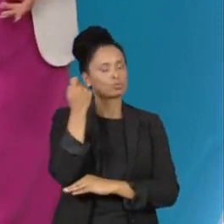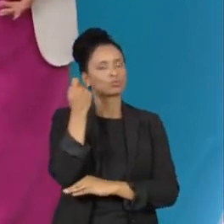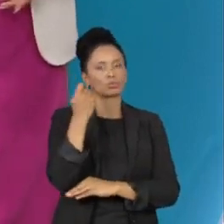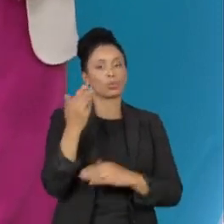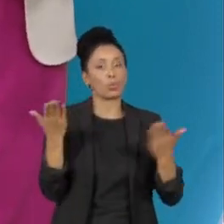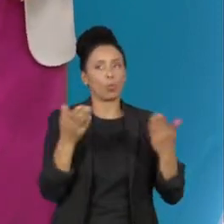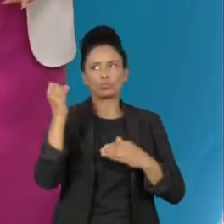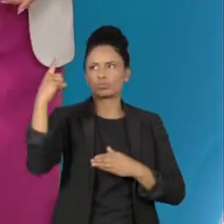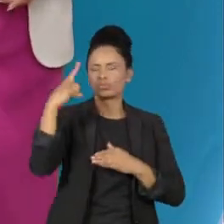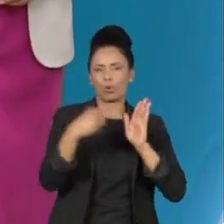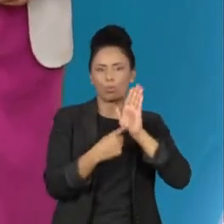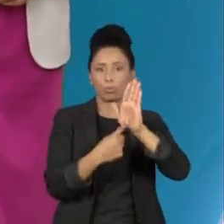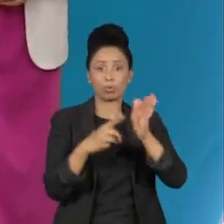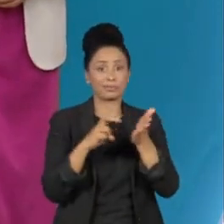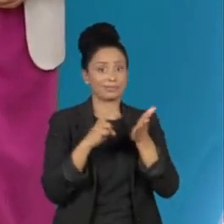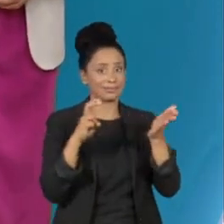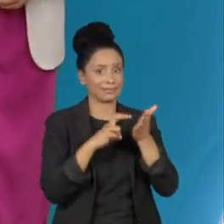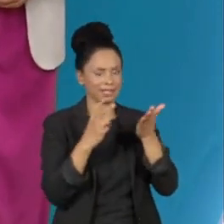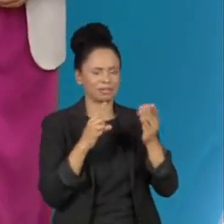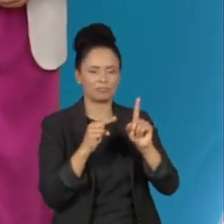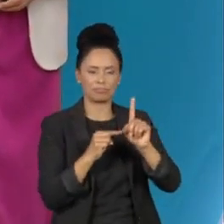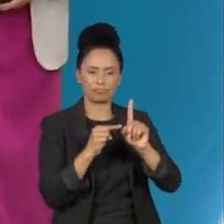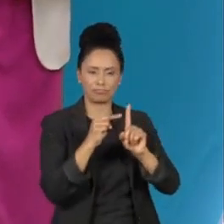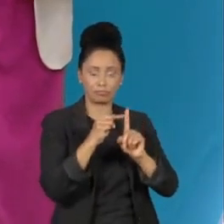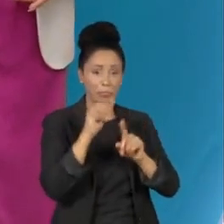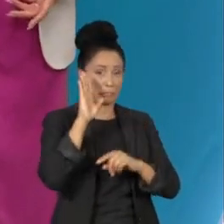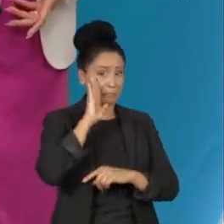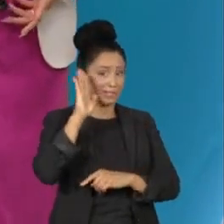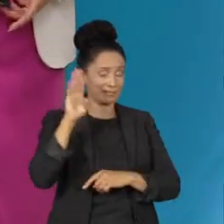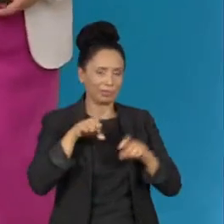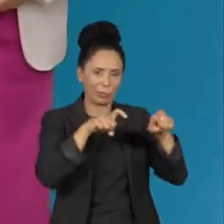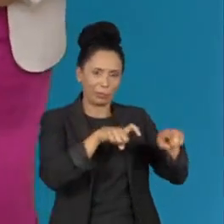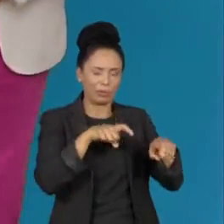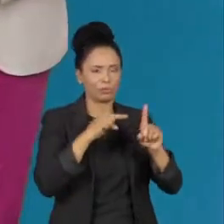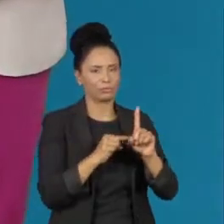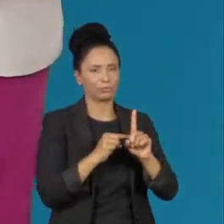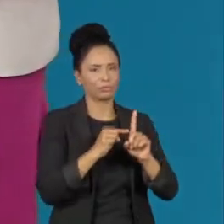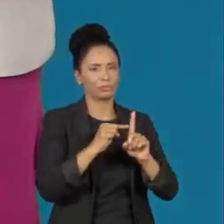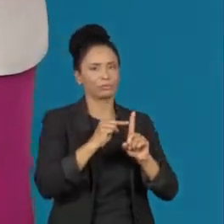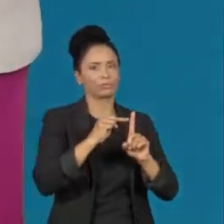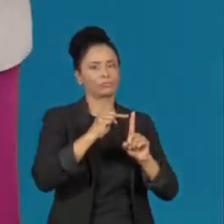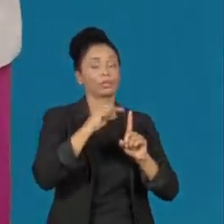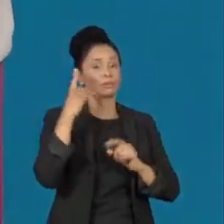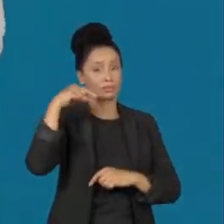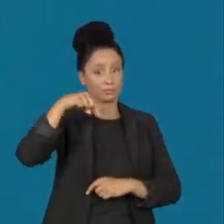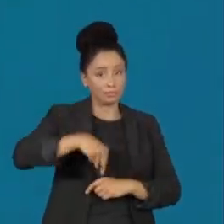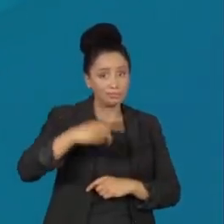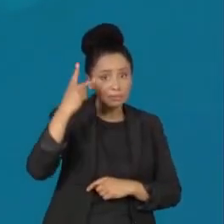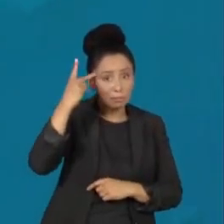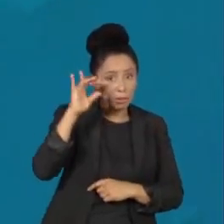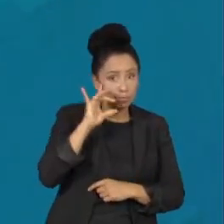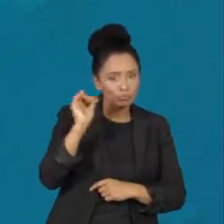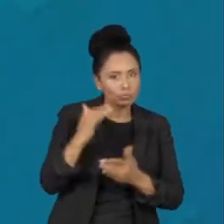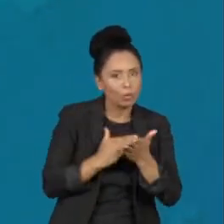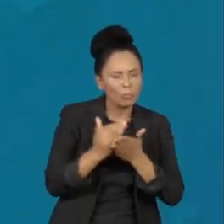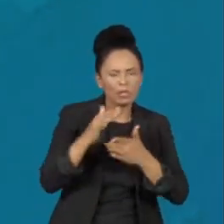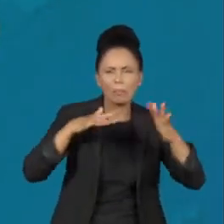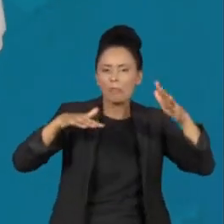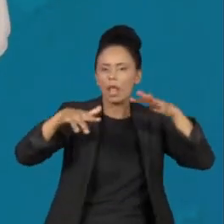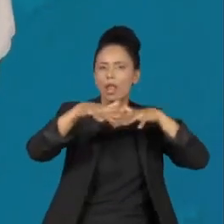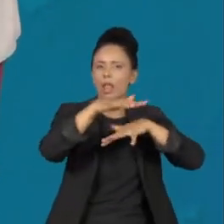desde cedo e a temperatura, principalmente pelo interior, volta a subir. No estado de São Paulo, o dia começando com muita